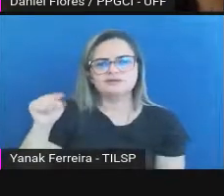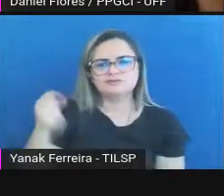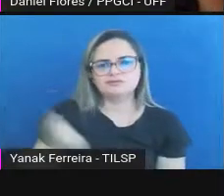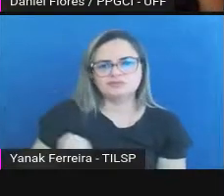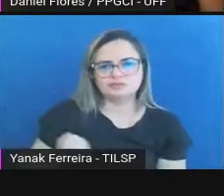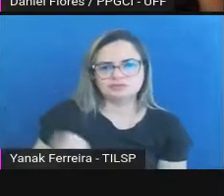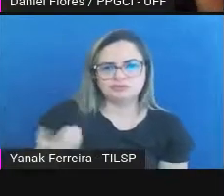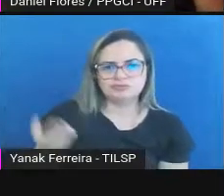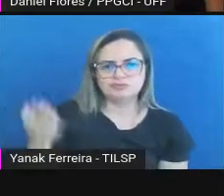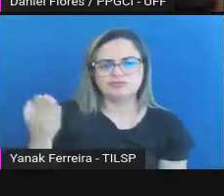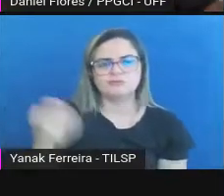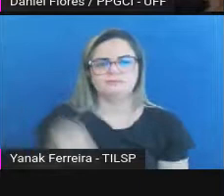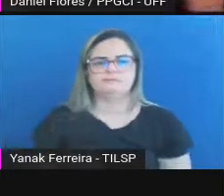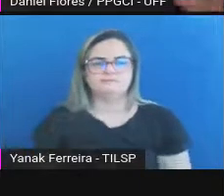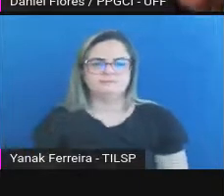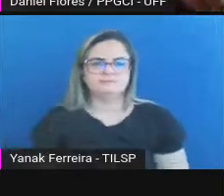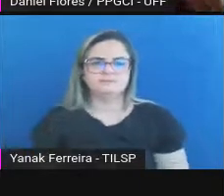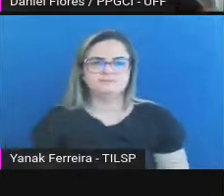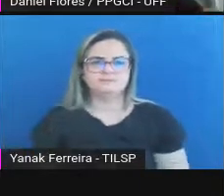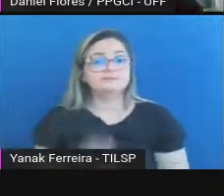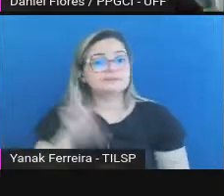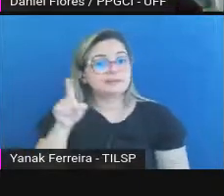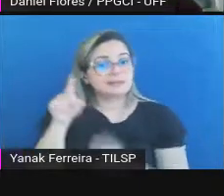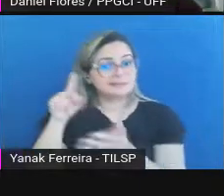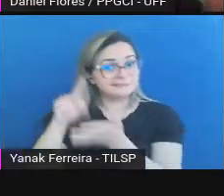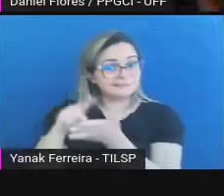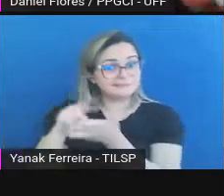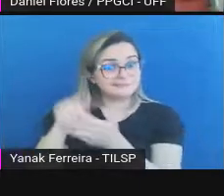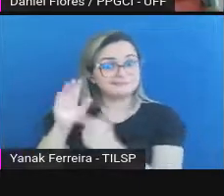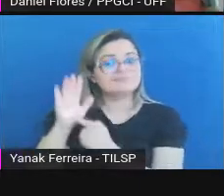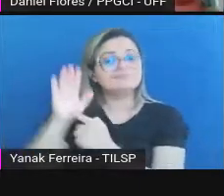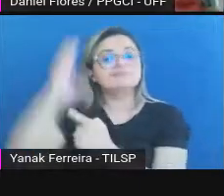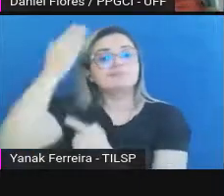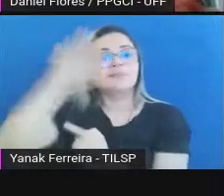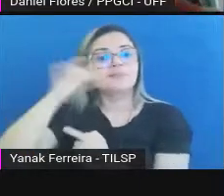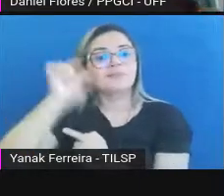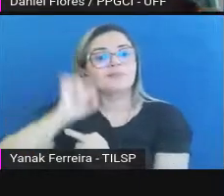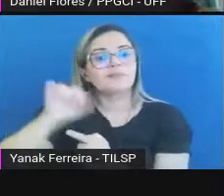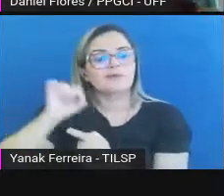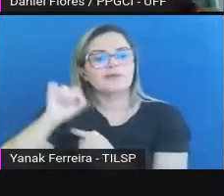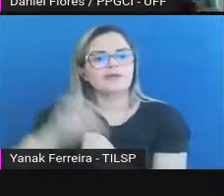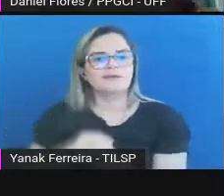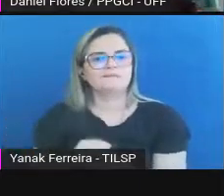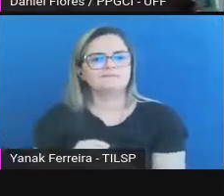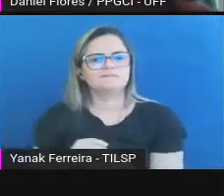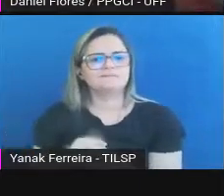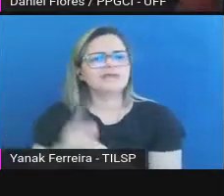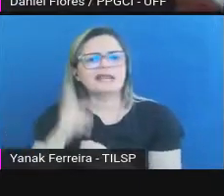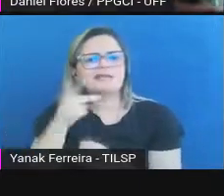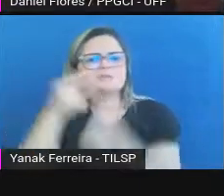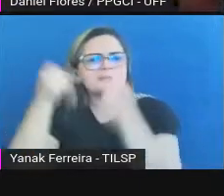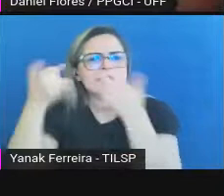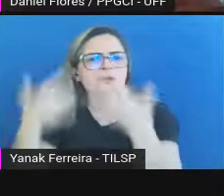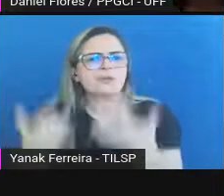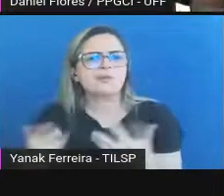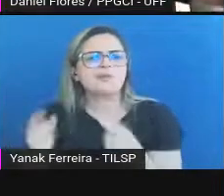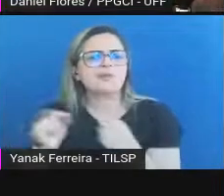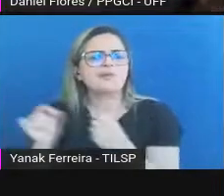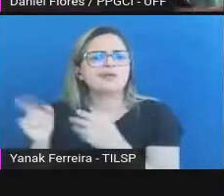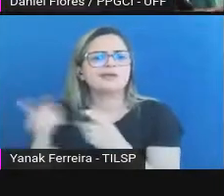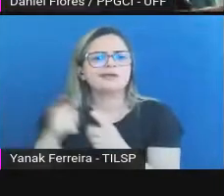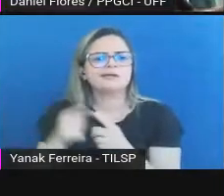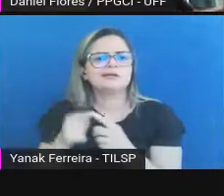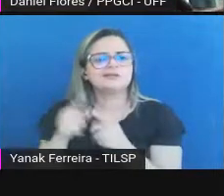16919. Ela audita quem? Ela audita a empresa que audita e